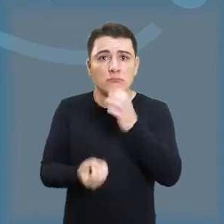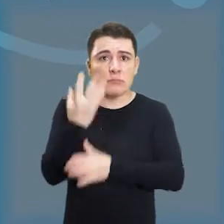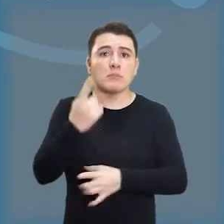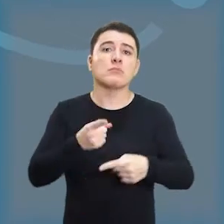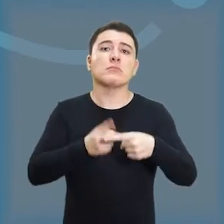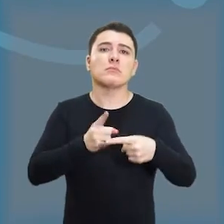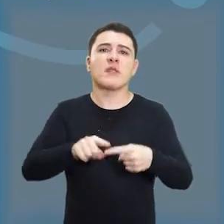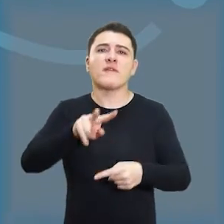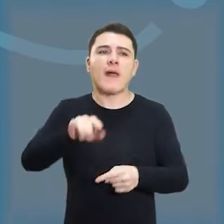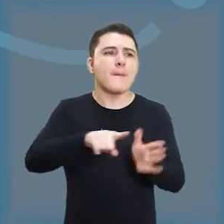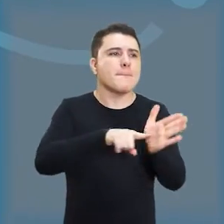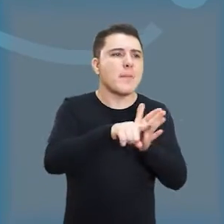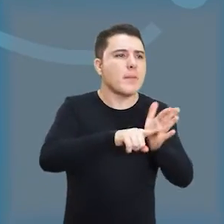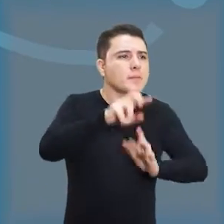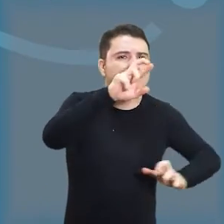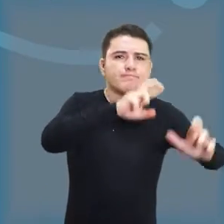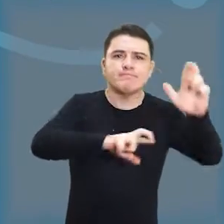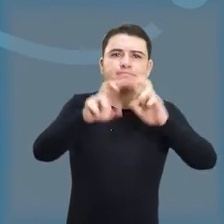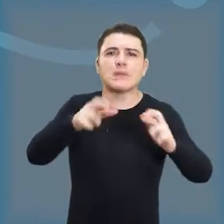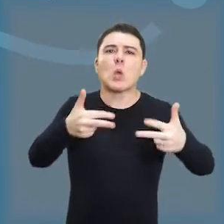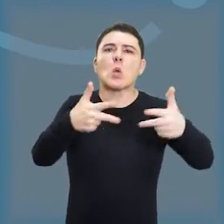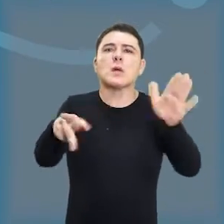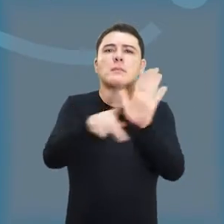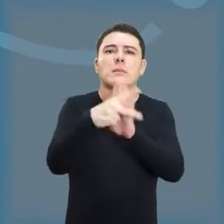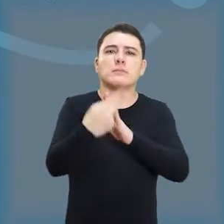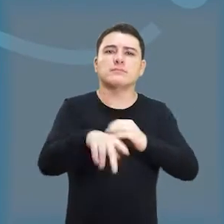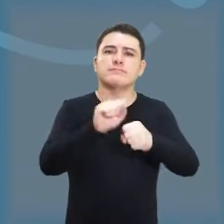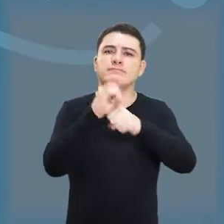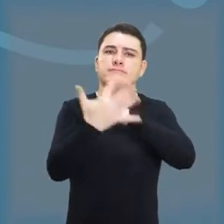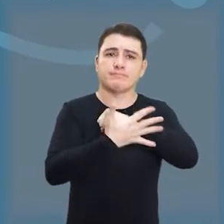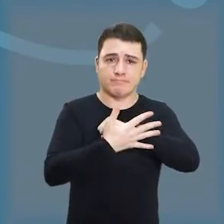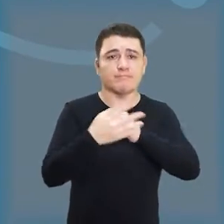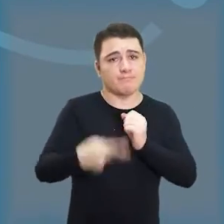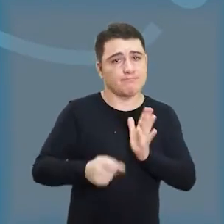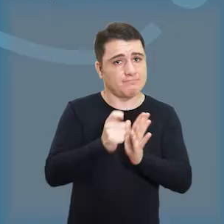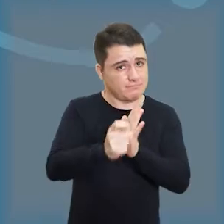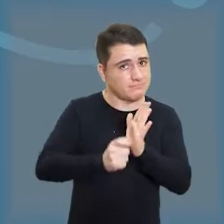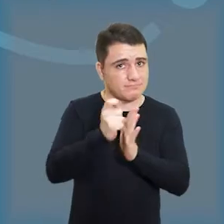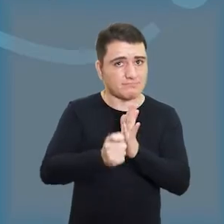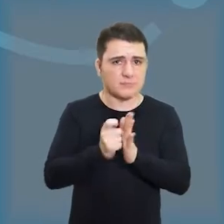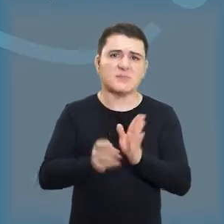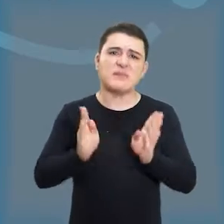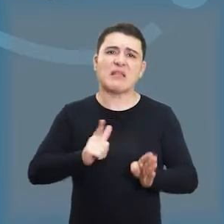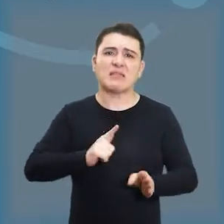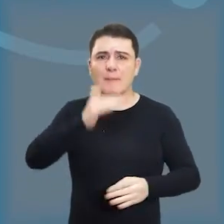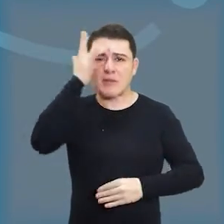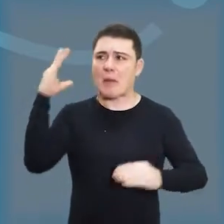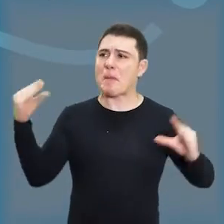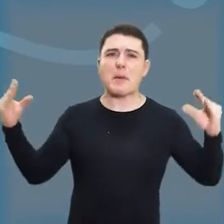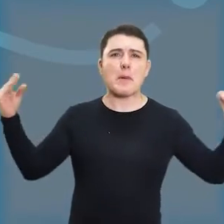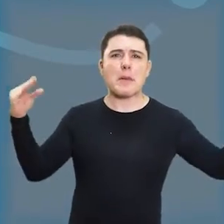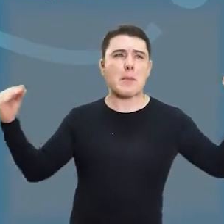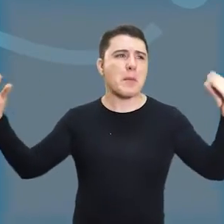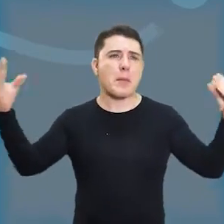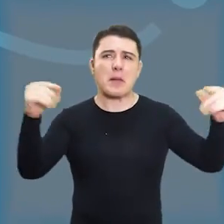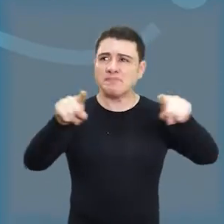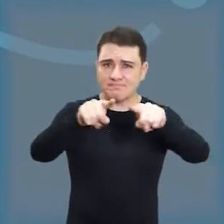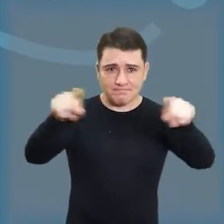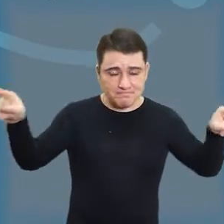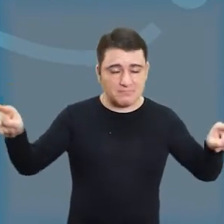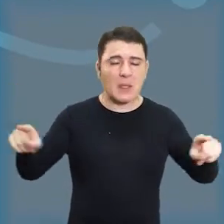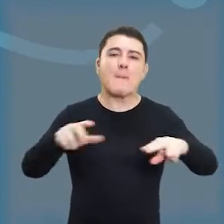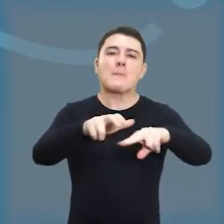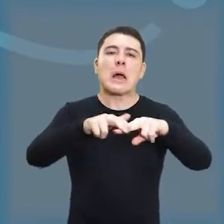Casa de Leis para investigar as questões referentes à pandemia aqui em Araraquara. Como muitos murmurinhos aconteceram pela